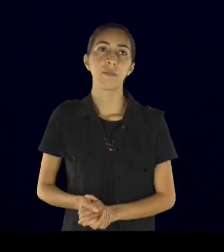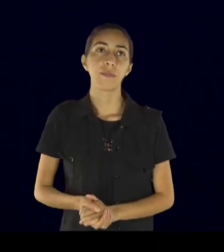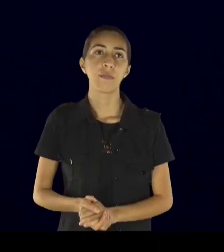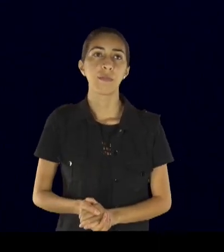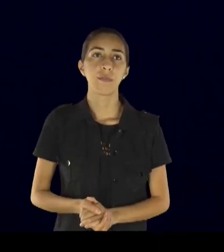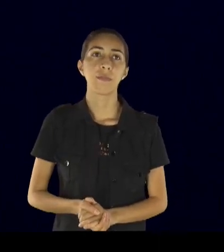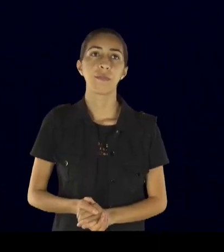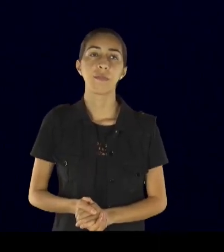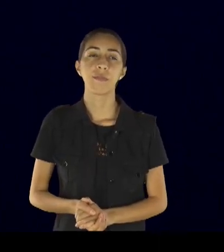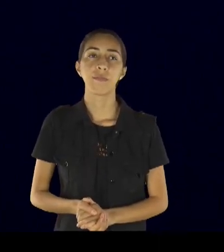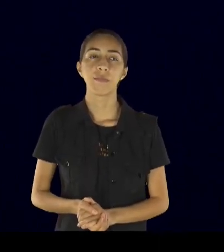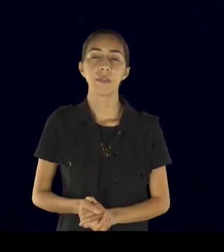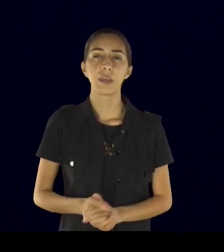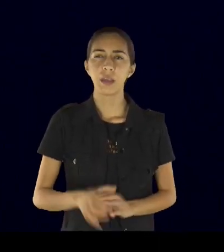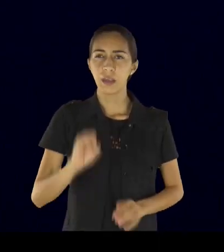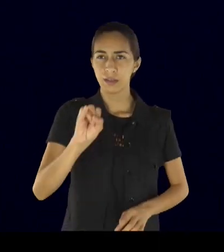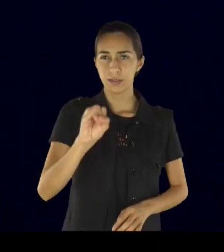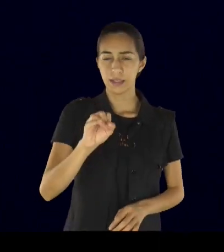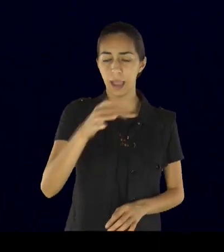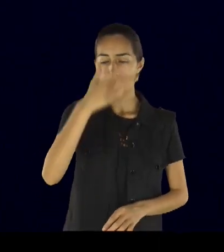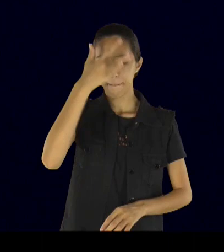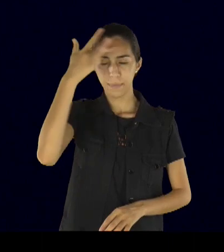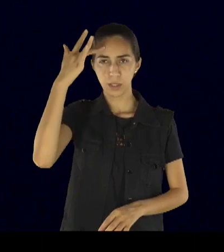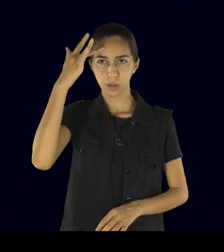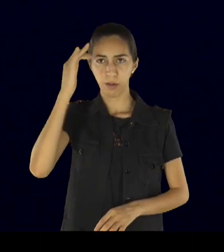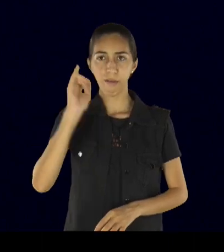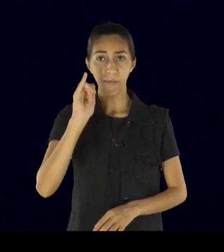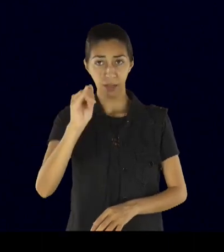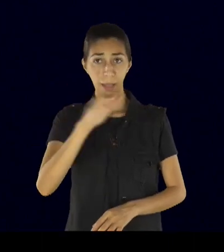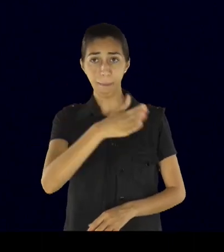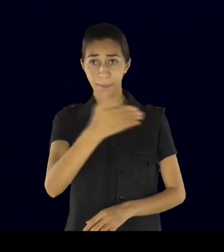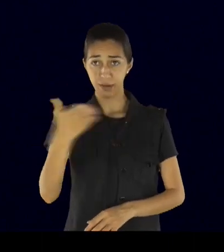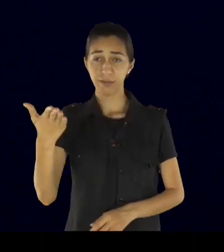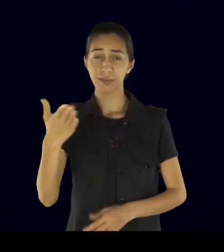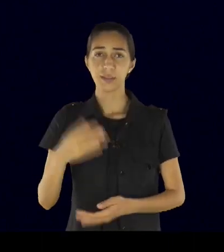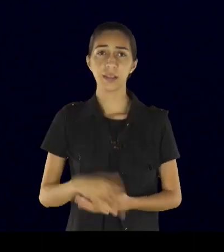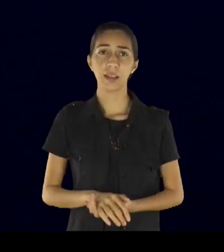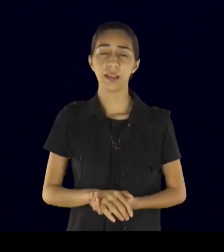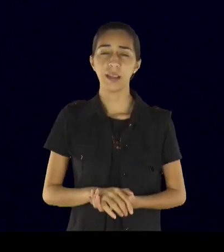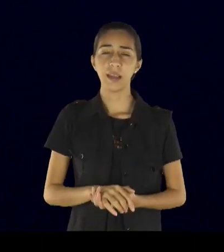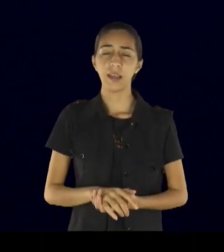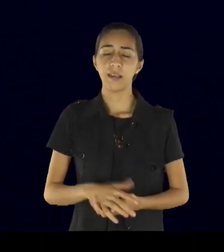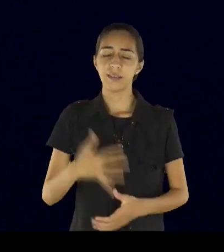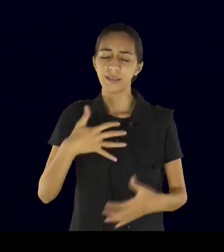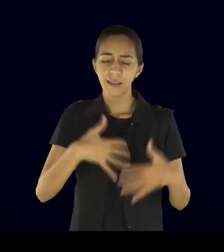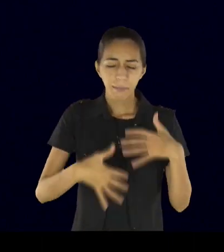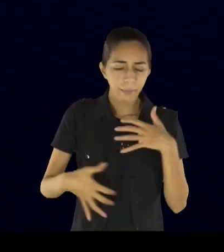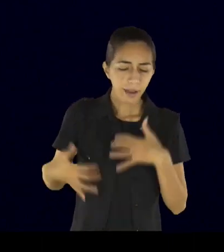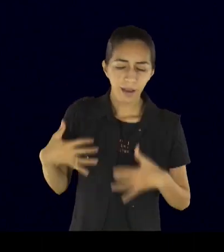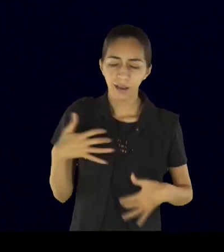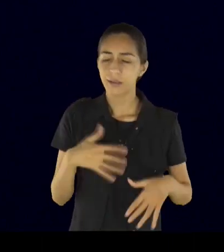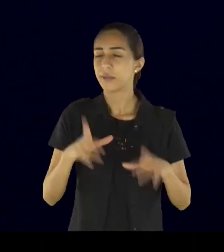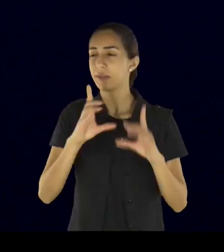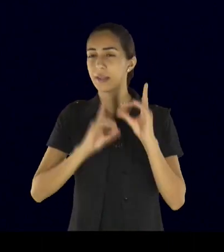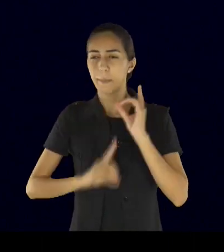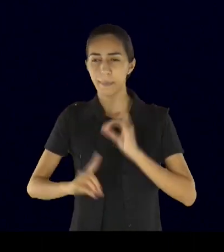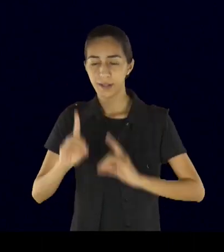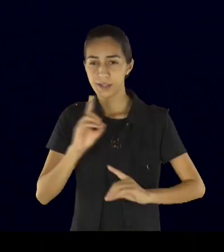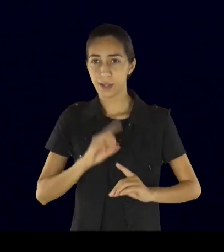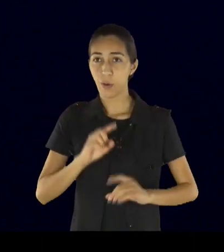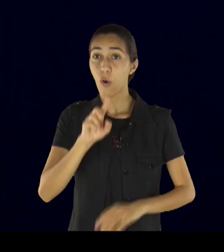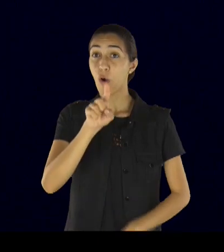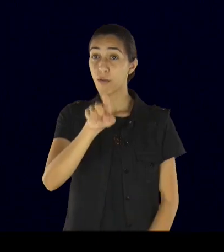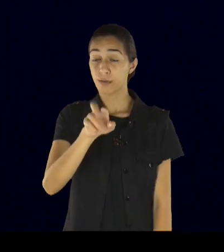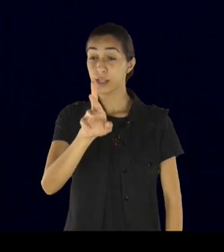eu não sei o maior que eu faço, na minha vida, eu estou tão desesperado, você vai dizer, pela fé, tem bom ânimo,